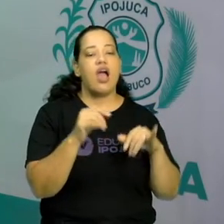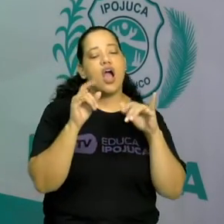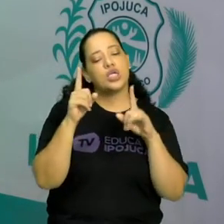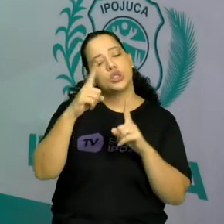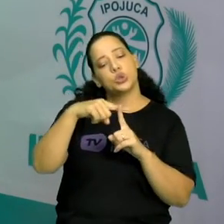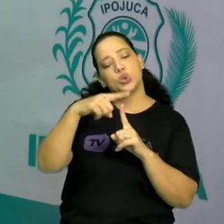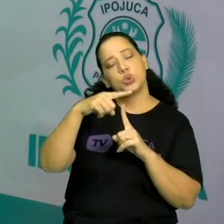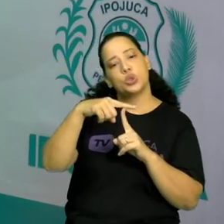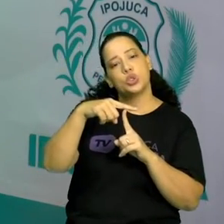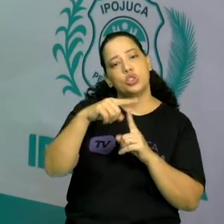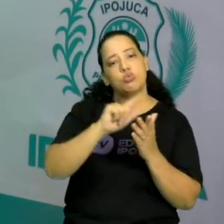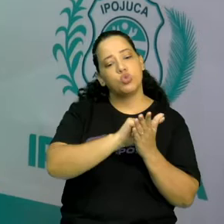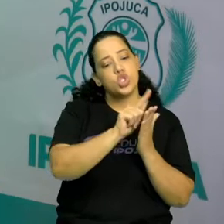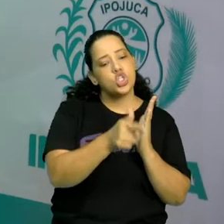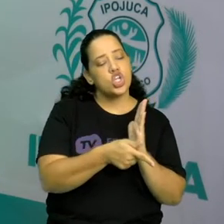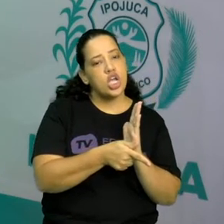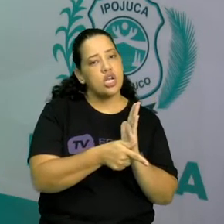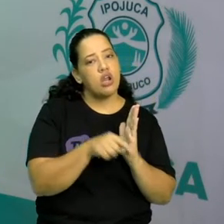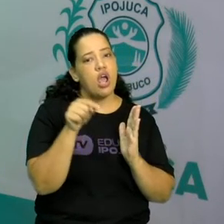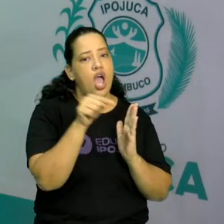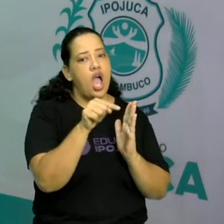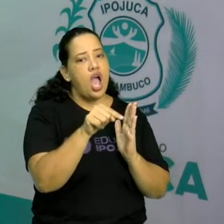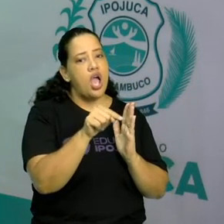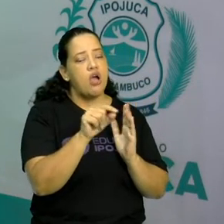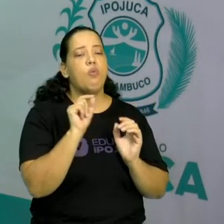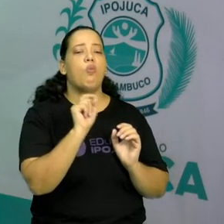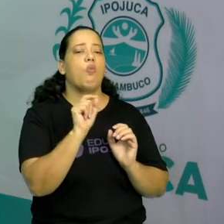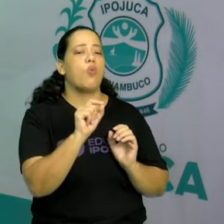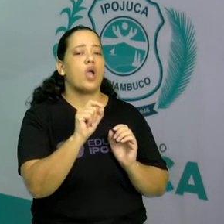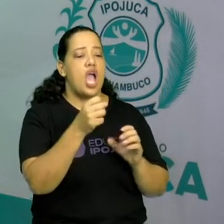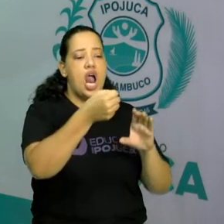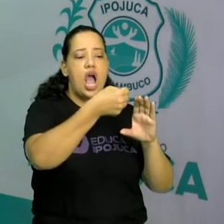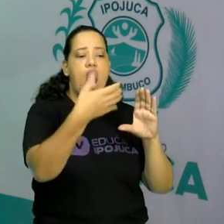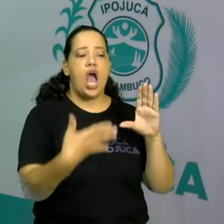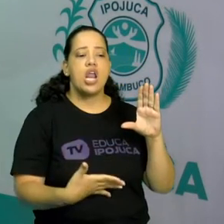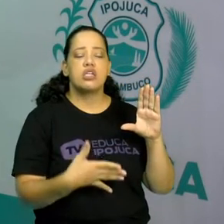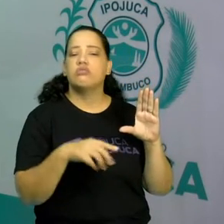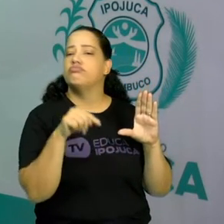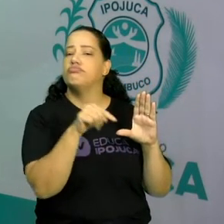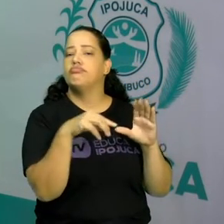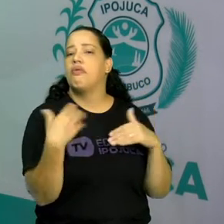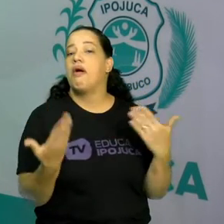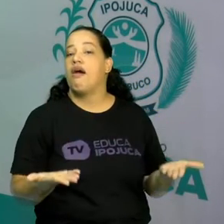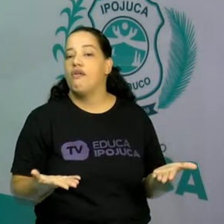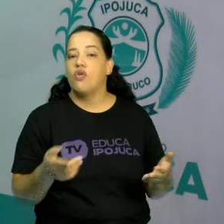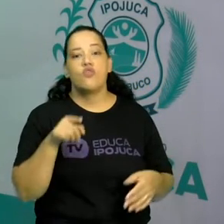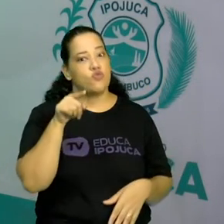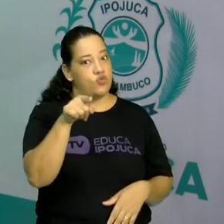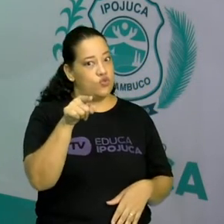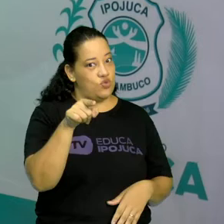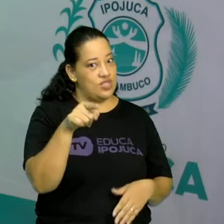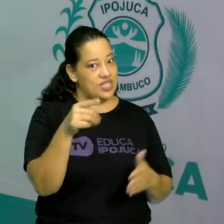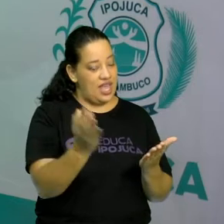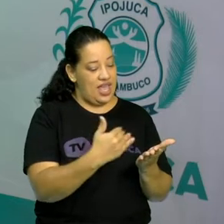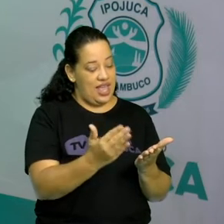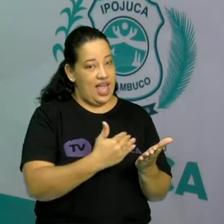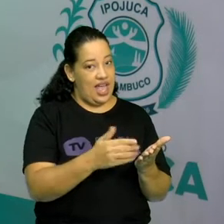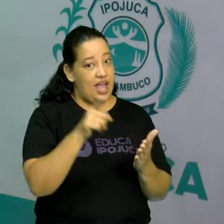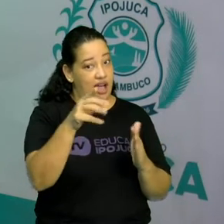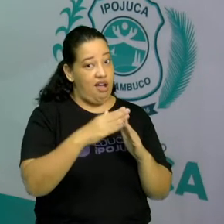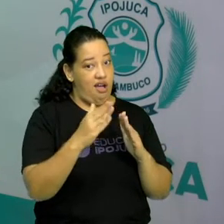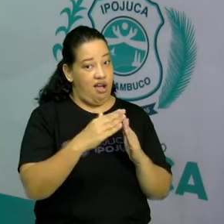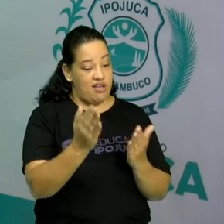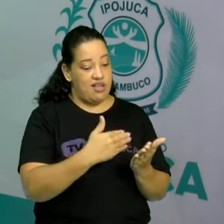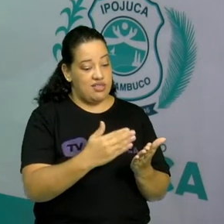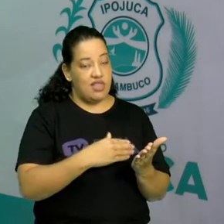gêneros que eu apresentei para vocês agora. Qual é a característica dessa publicação aí? E aí, vocês vão responder no caderninho de